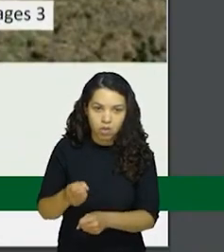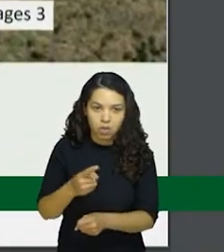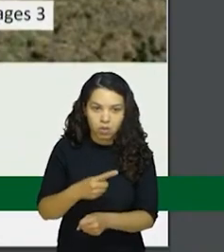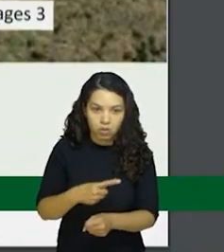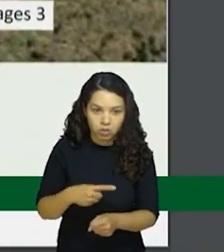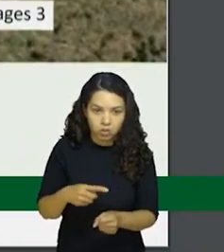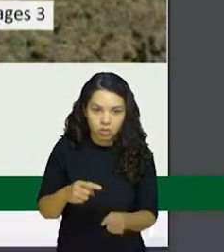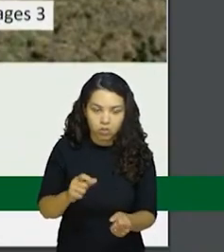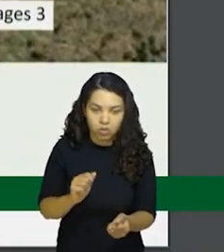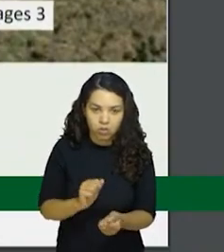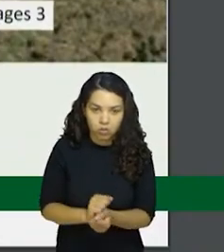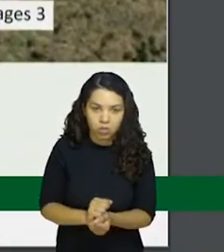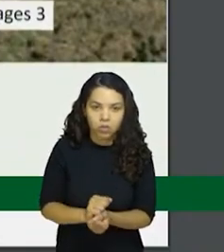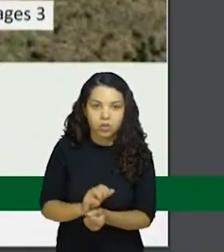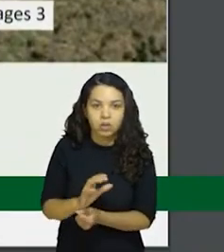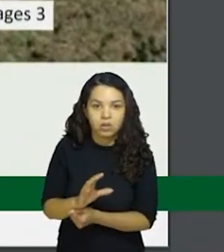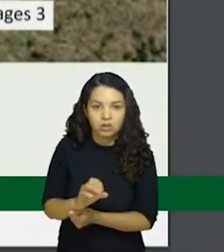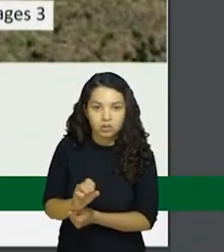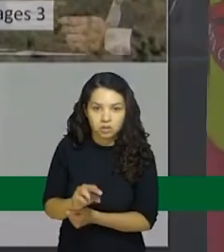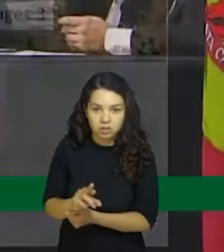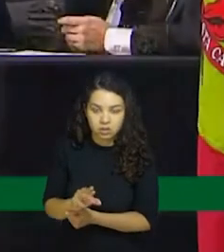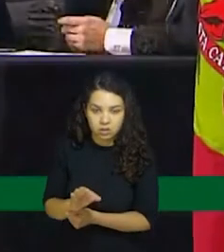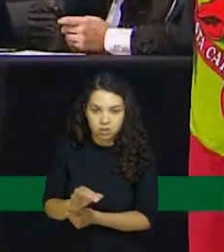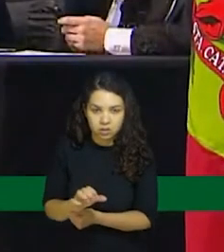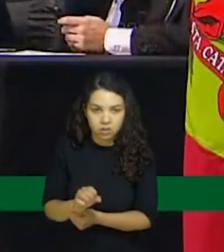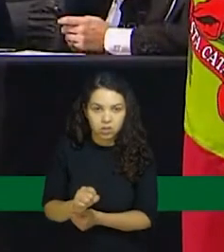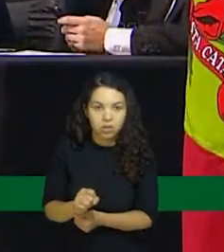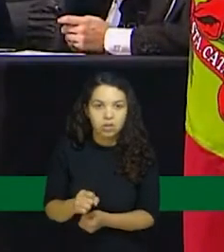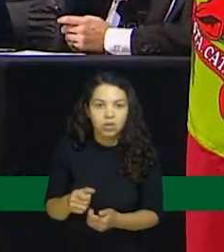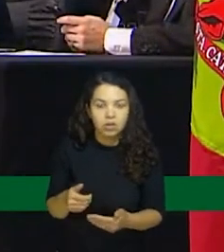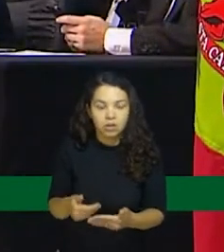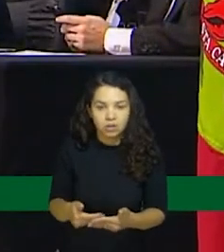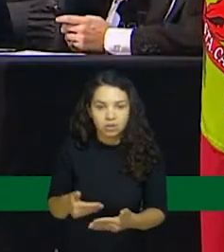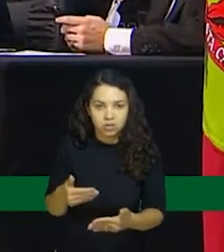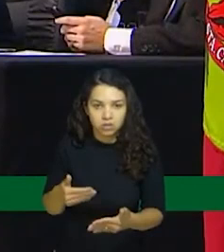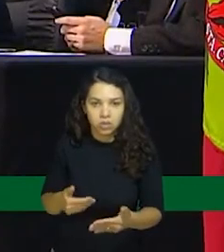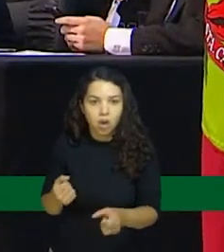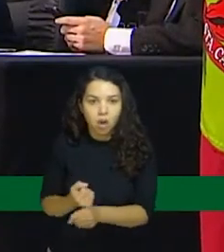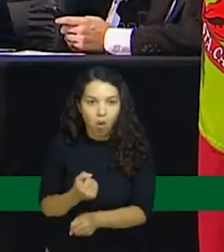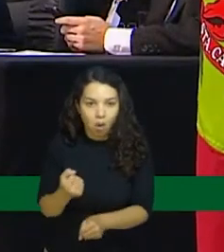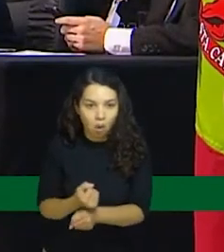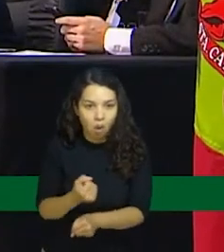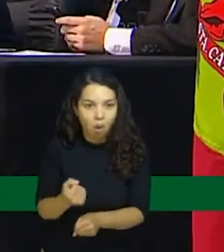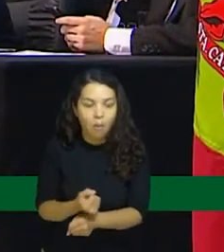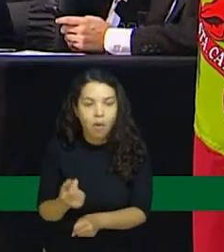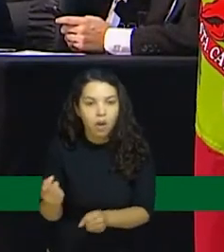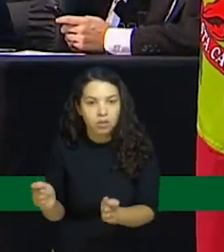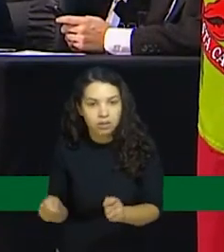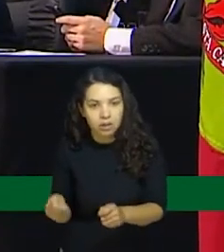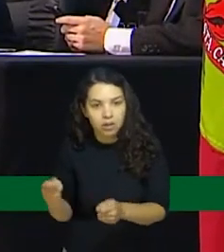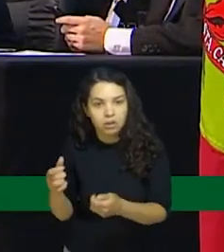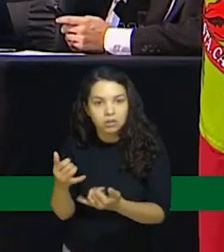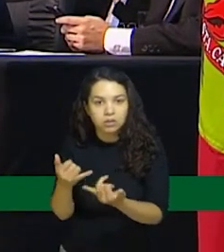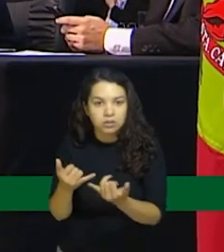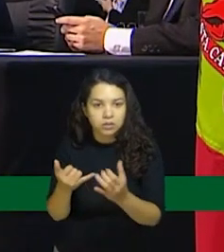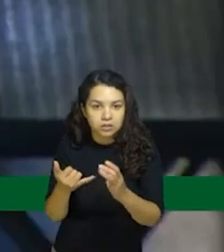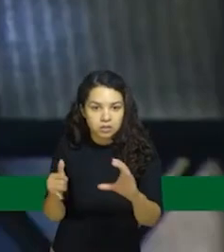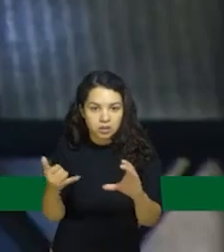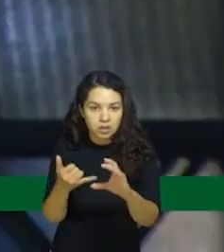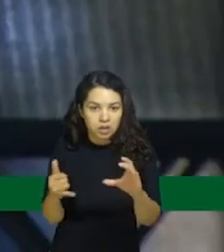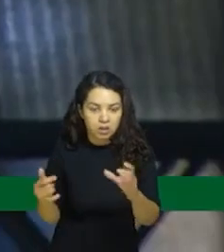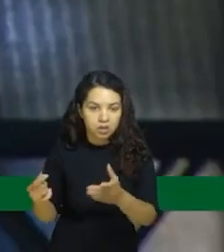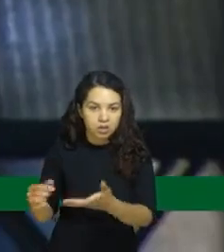com a Celesc para a gente executar, antecipar a obra e ser reembolsado pela Celesc depois. Estamos nessa